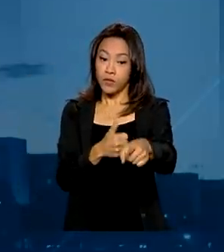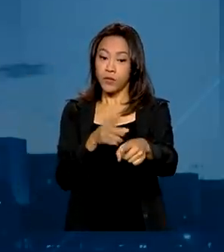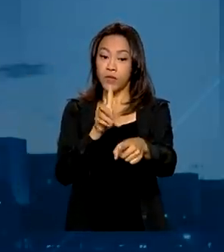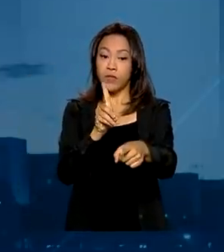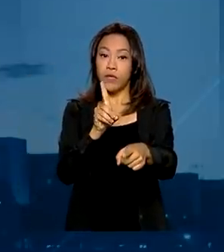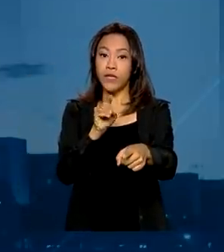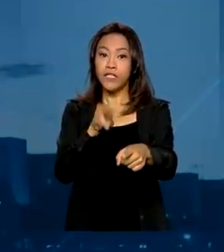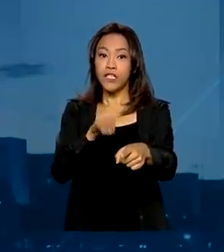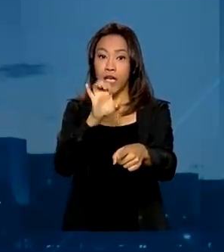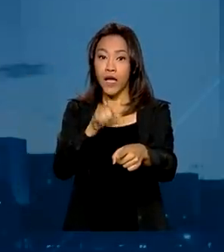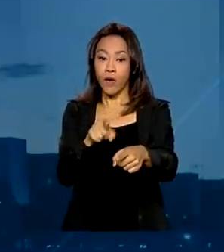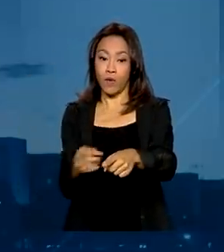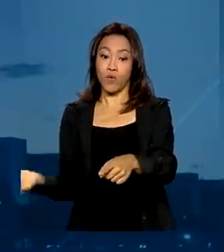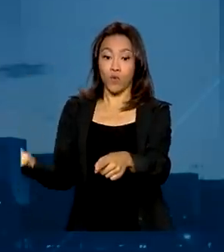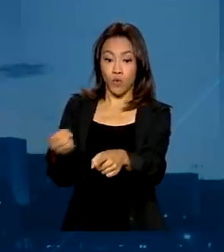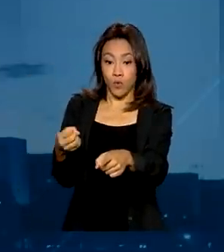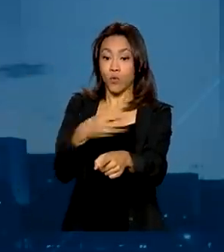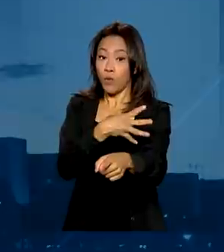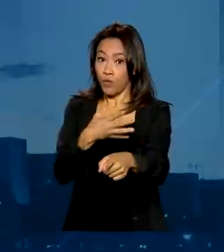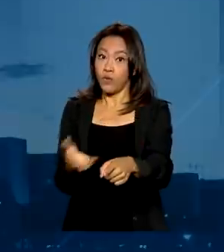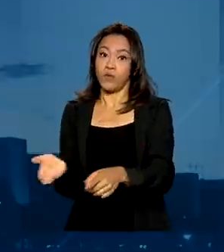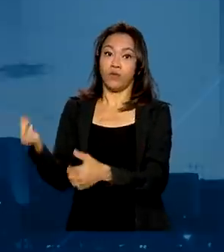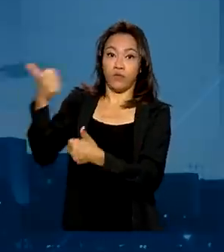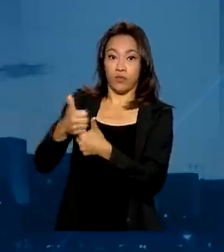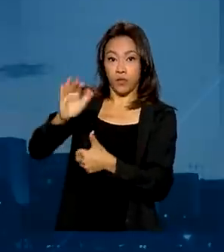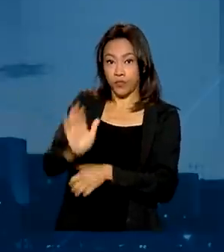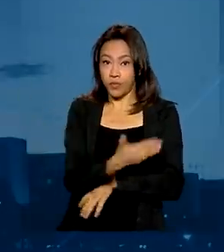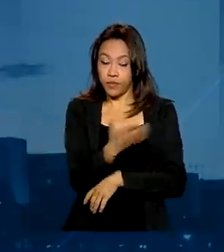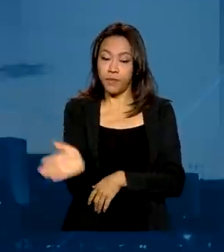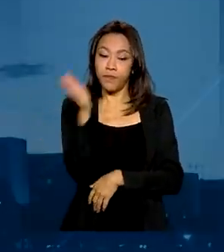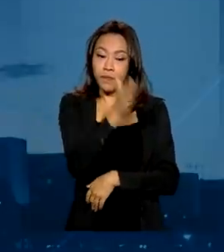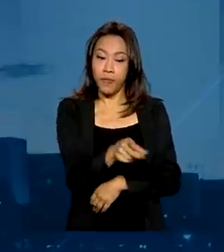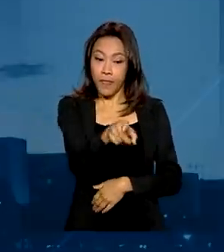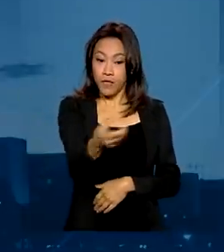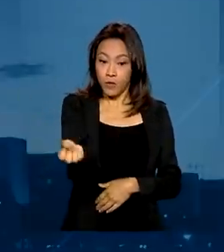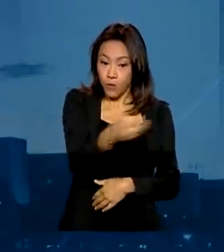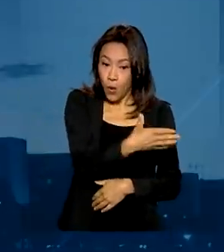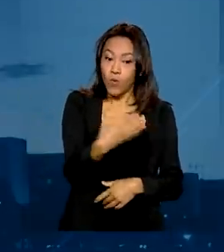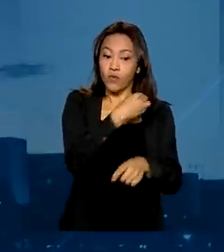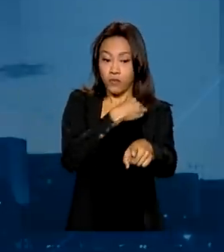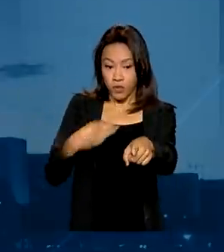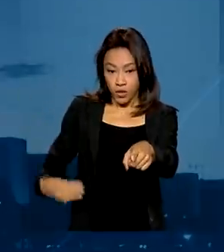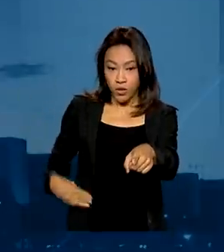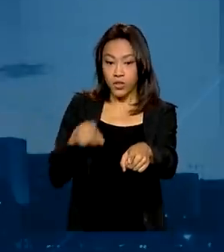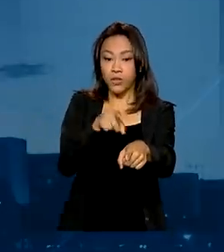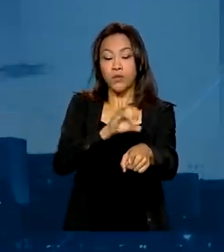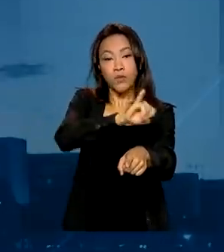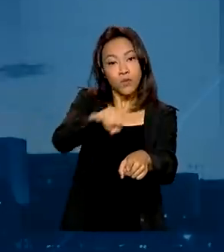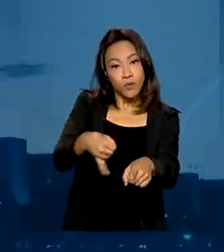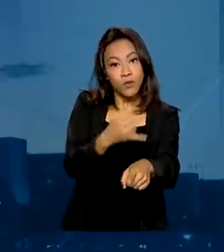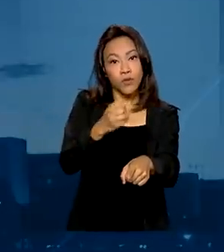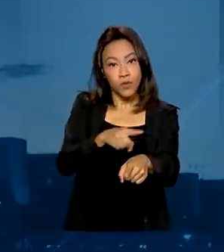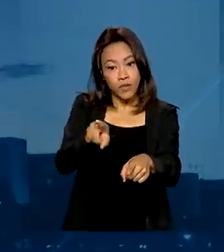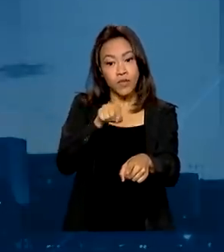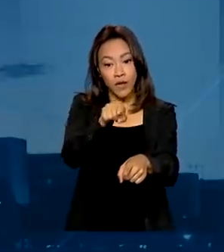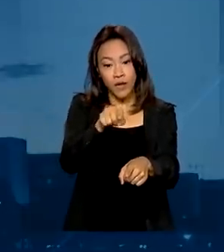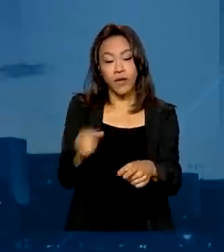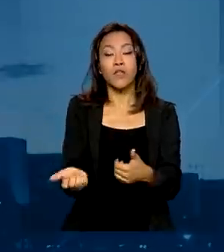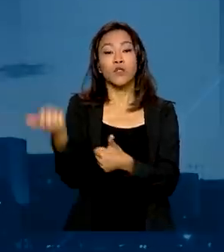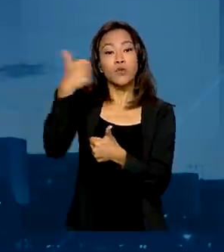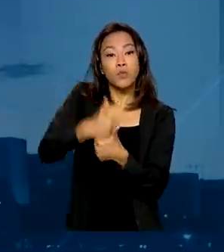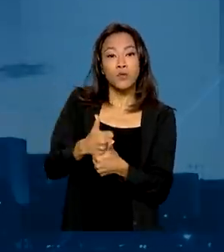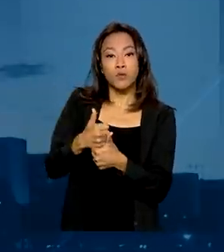Ferreira, no lugar de Rogério Marinho. José Carlos Oliveira é o novo ministro do Trabalho e Previdência, em